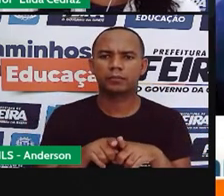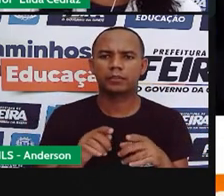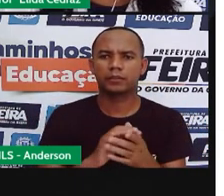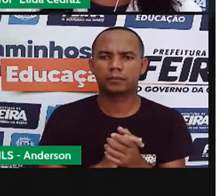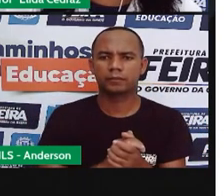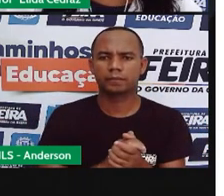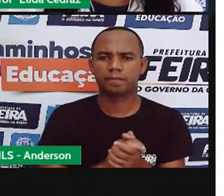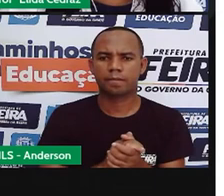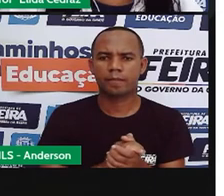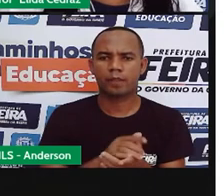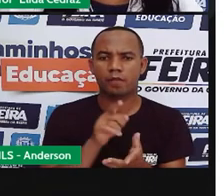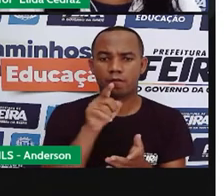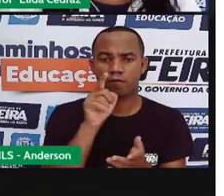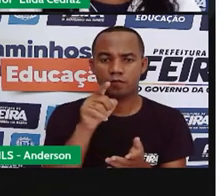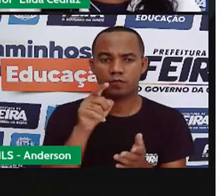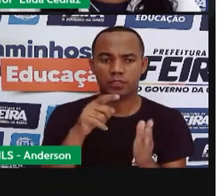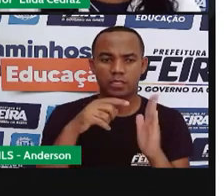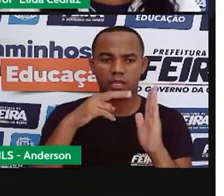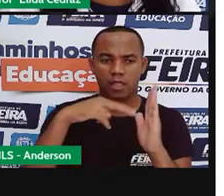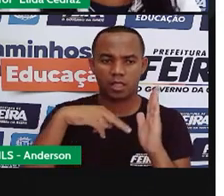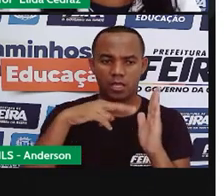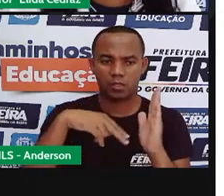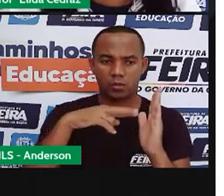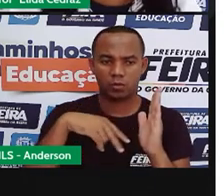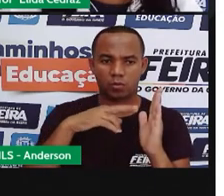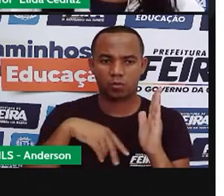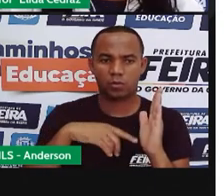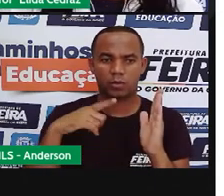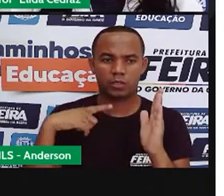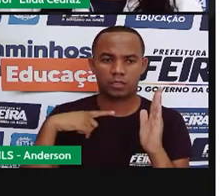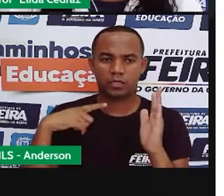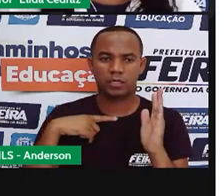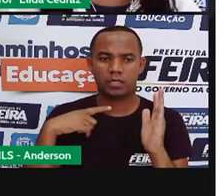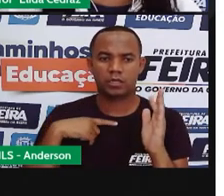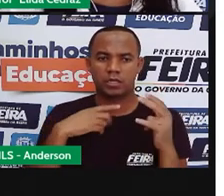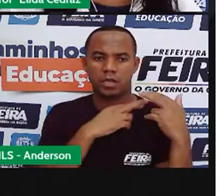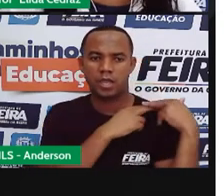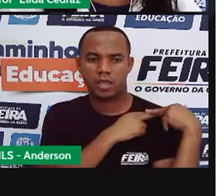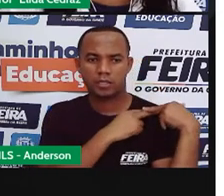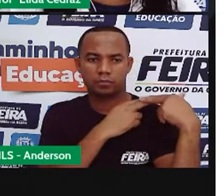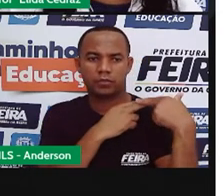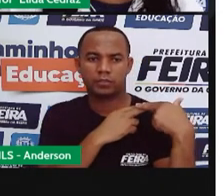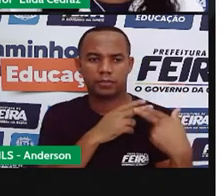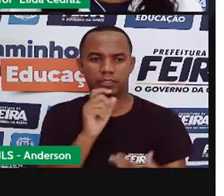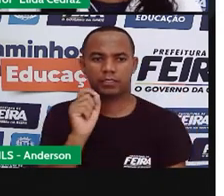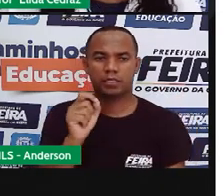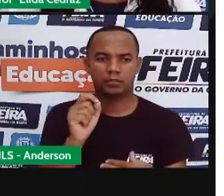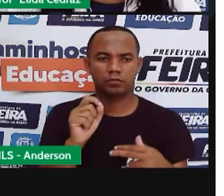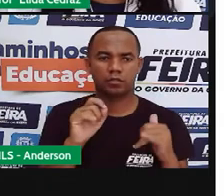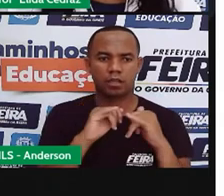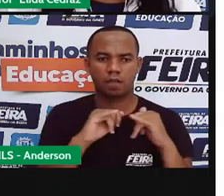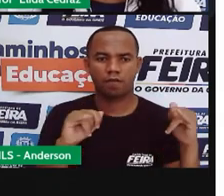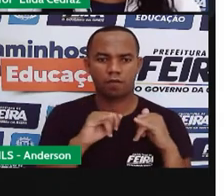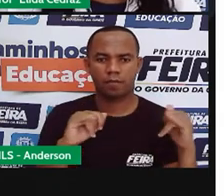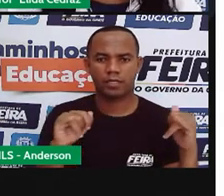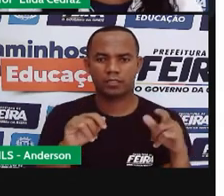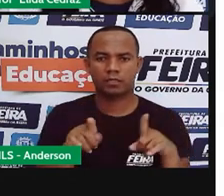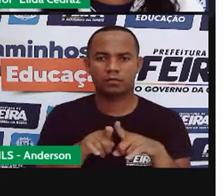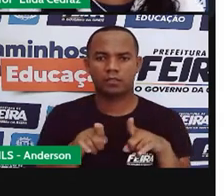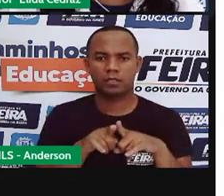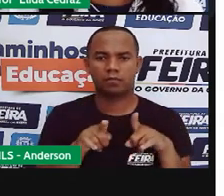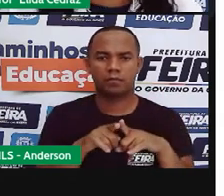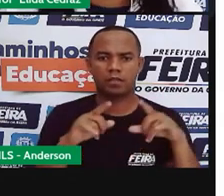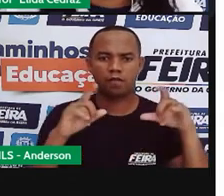como leitores nós temos responsabilidade ao multiplicar a informação ao compartilhar fotos